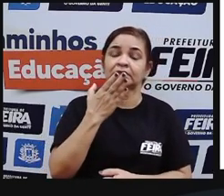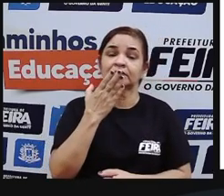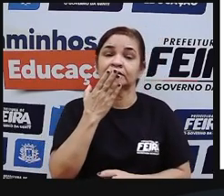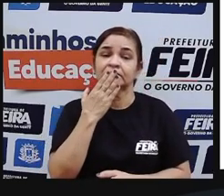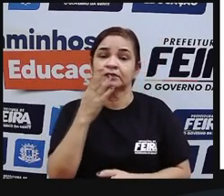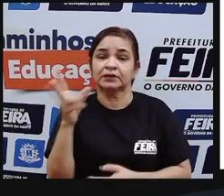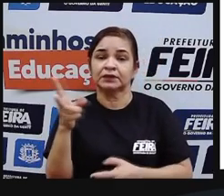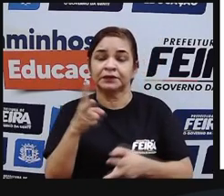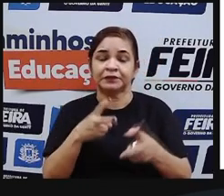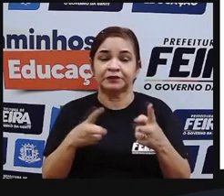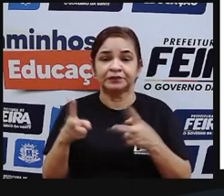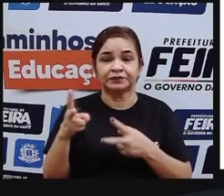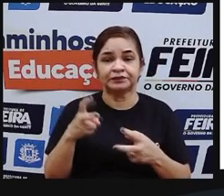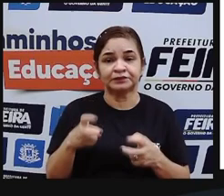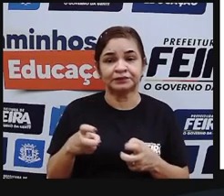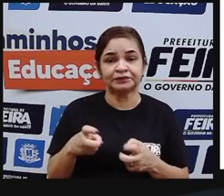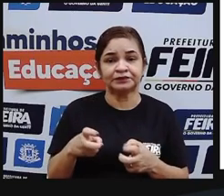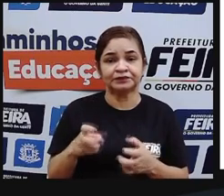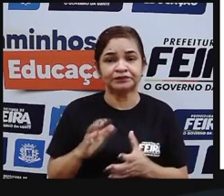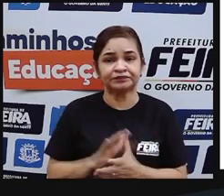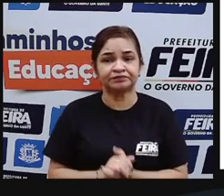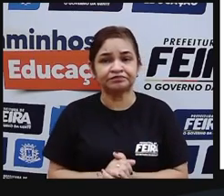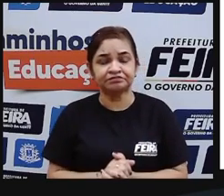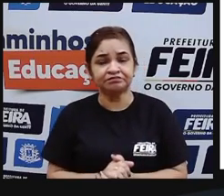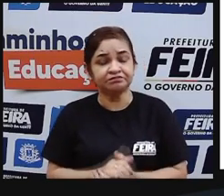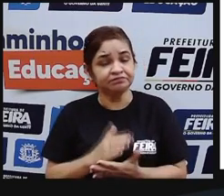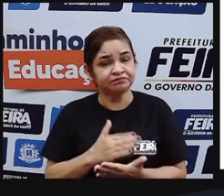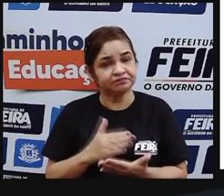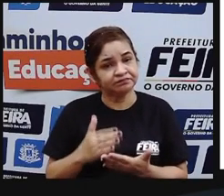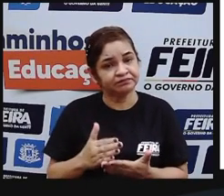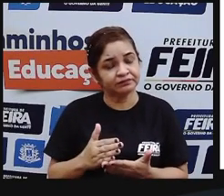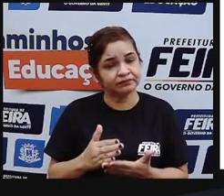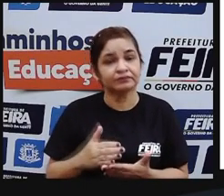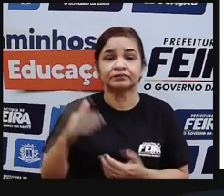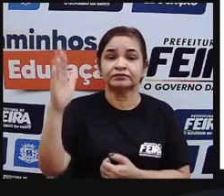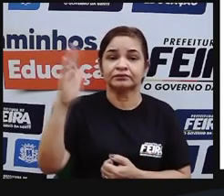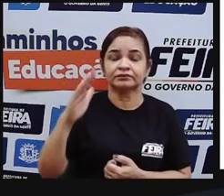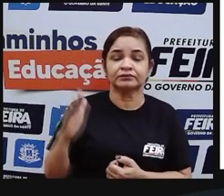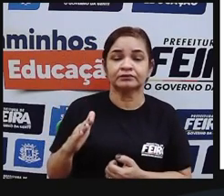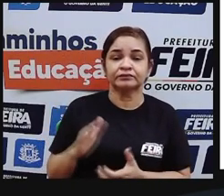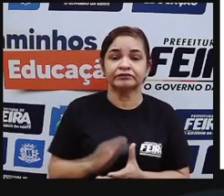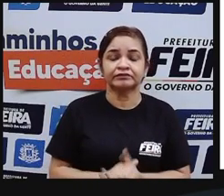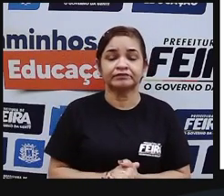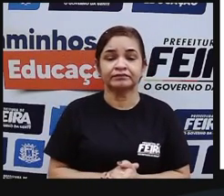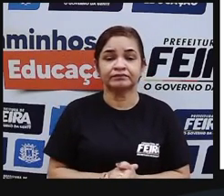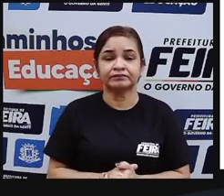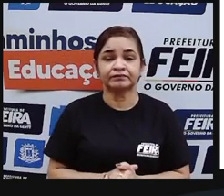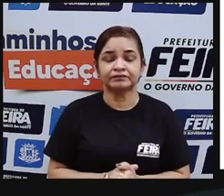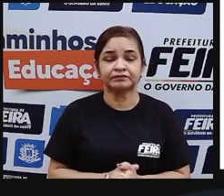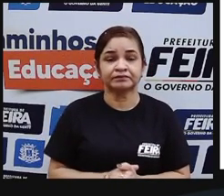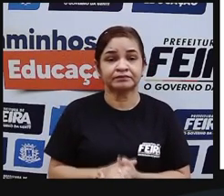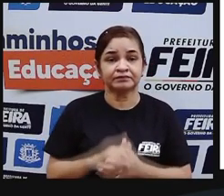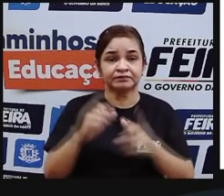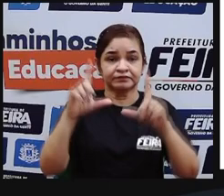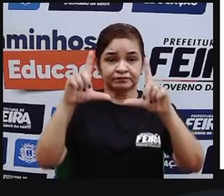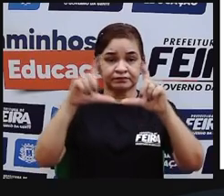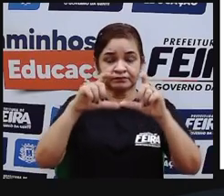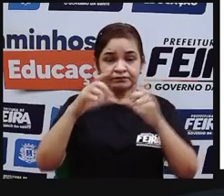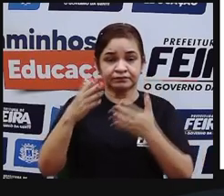vocês viram aqui na minha fala, são povos originários do Brasil. E aí eu trouxe duas fotografias